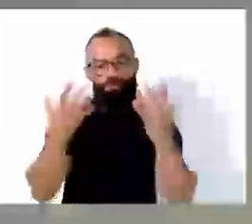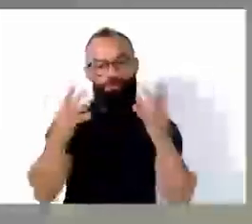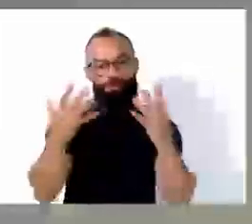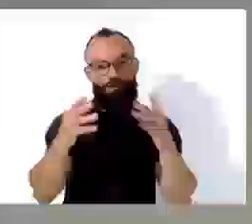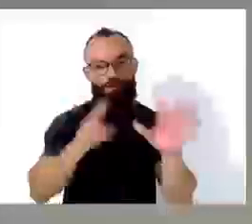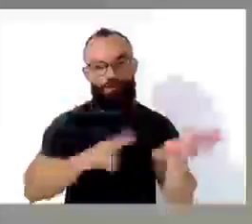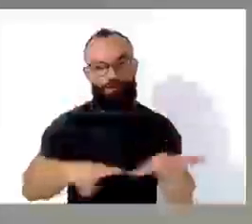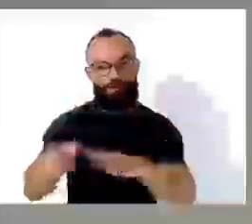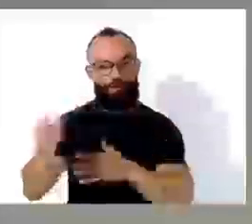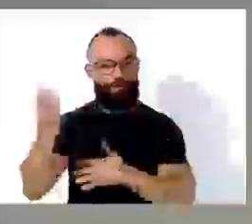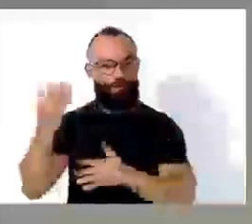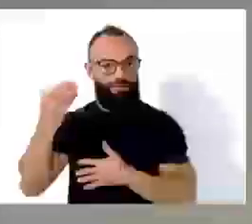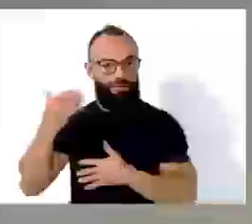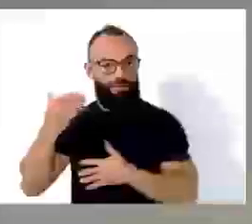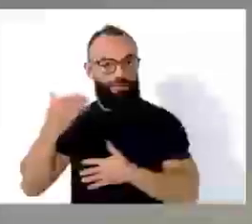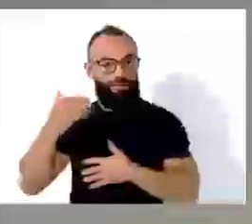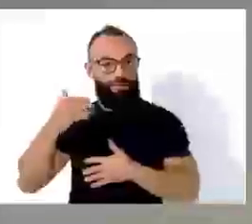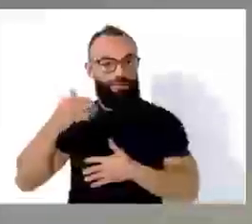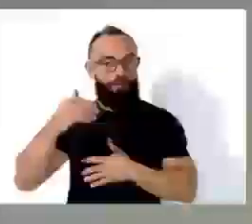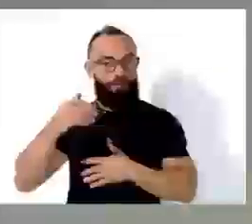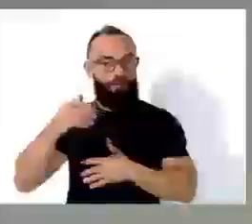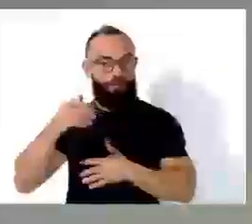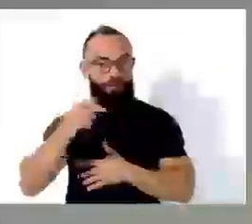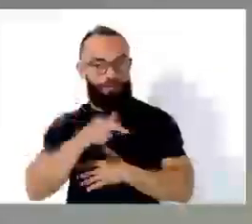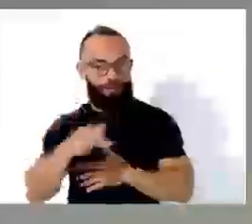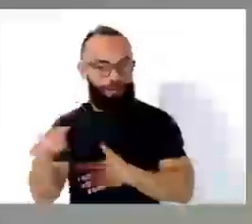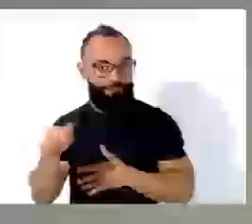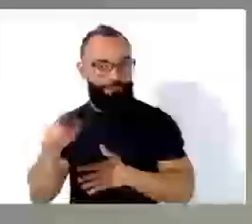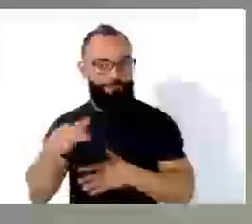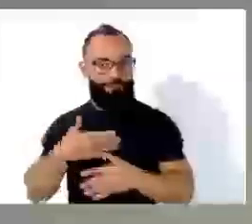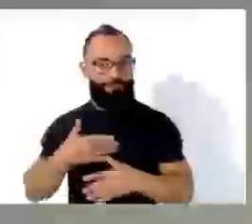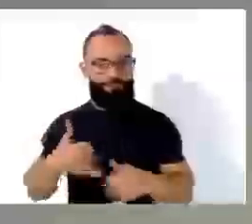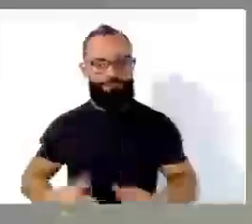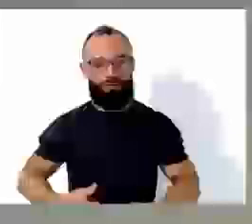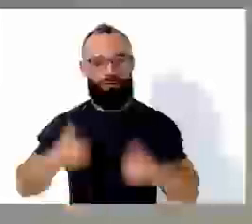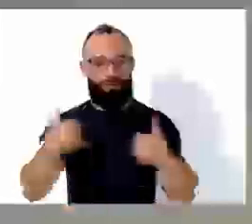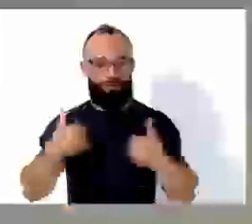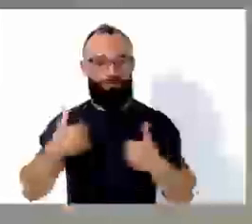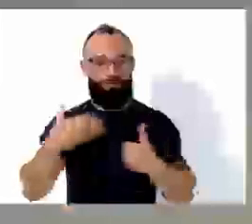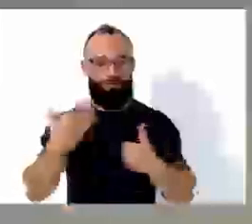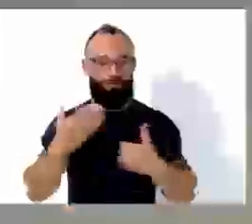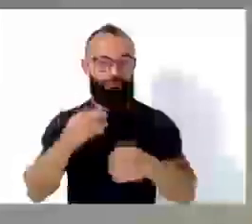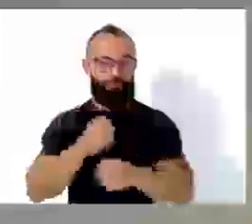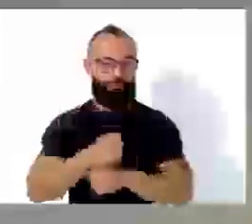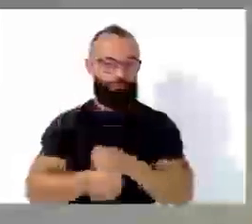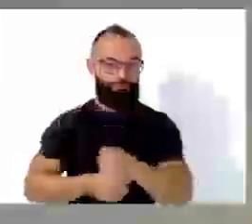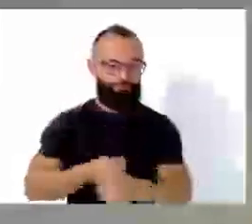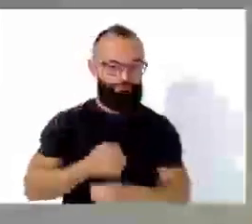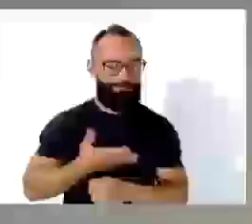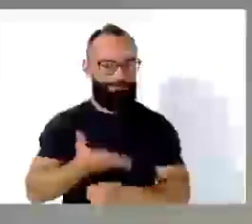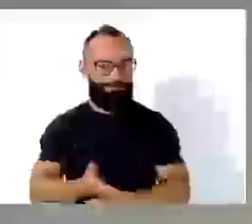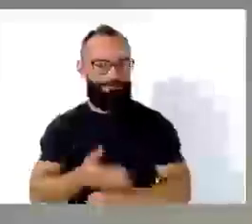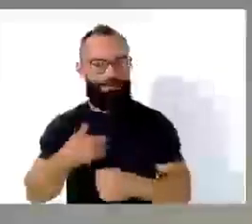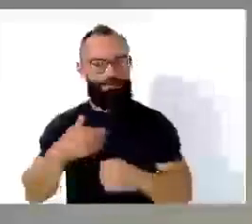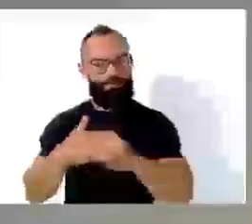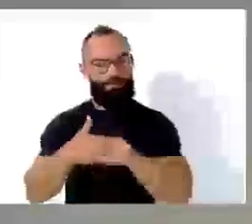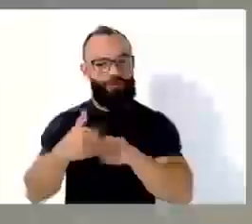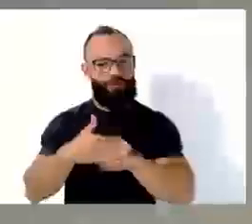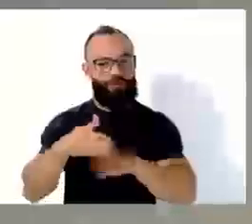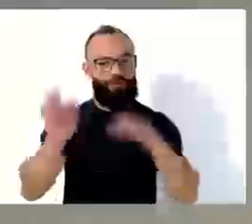no meu aniversário. Falei, meu Deus, até hoje estou deletando mensagem, até hoje ainda. Fiquei muito feliz pelo carinho de todos.